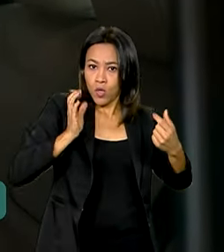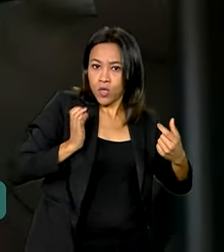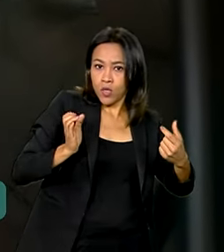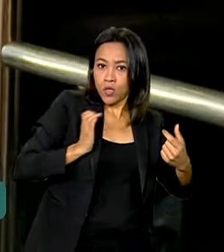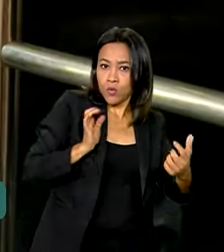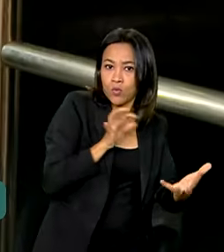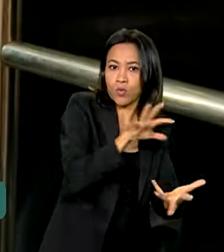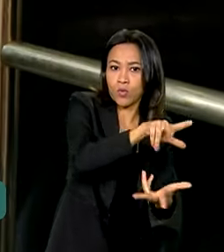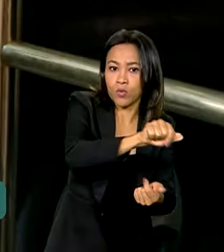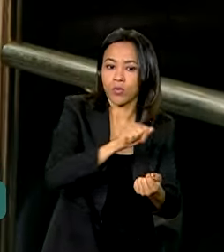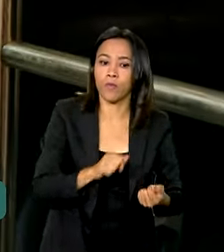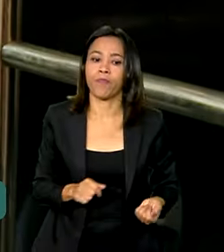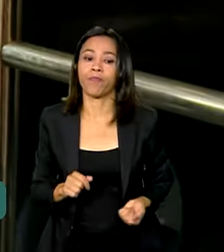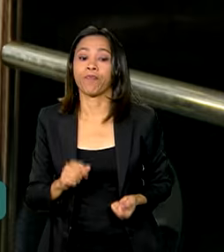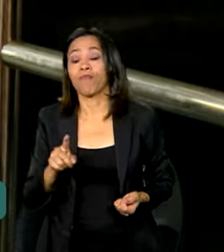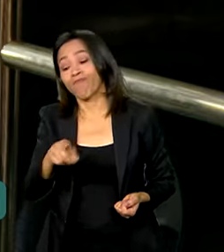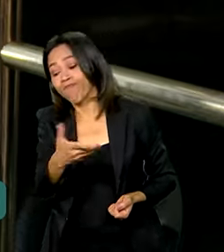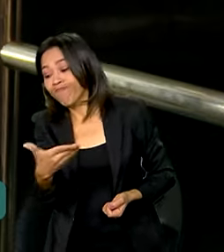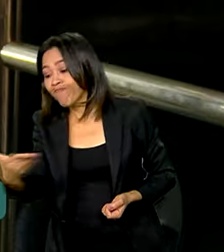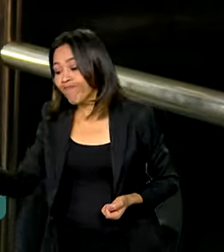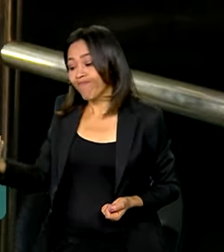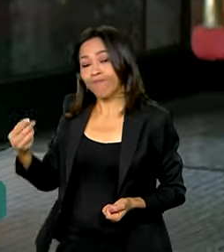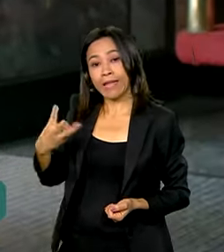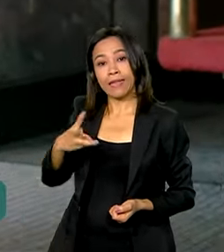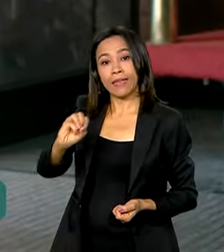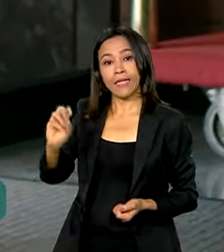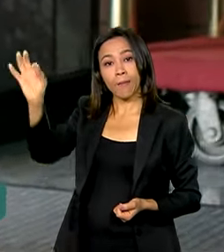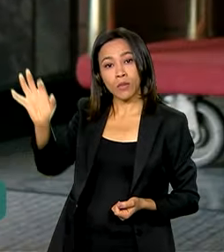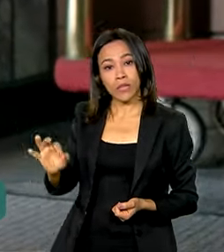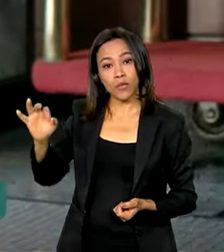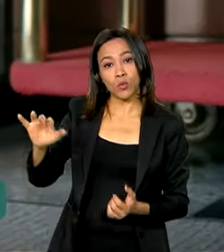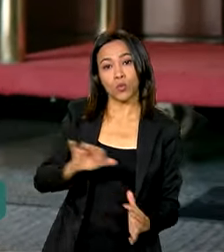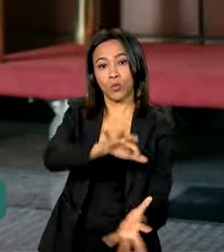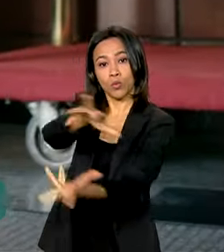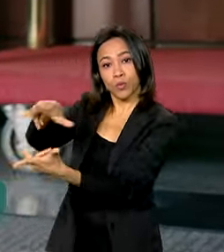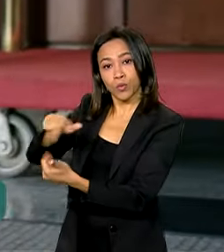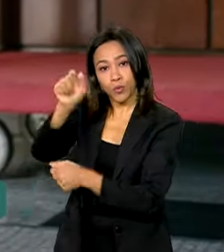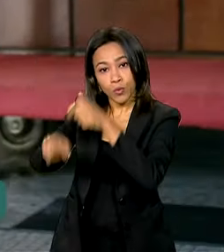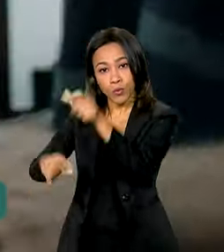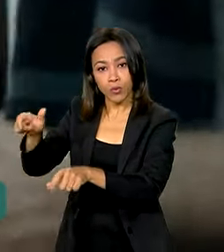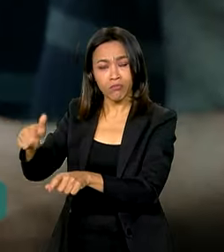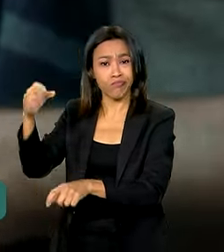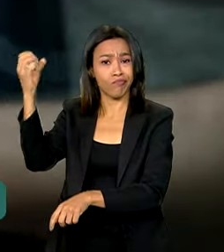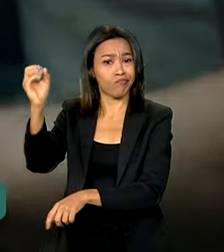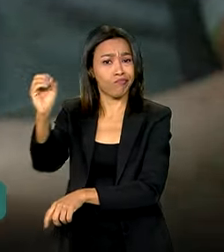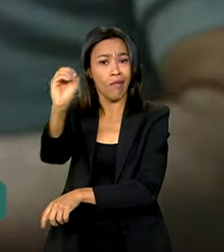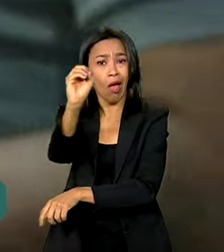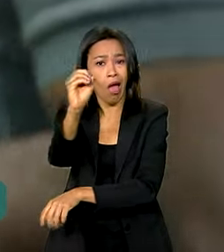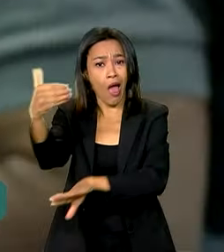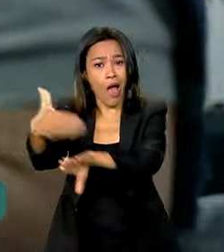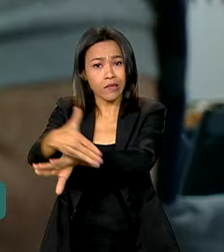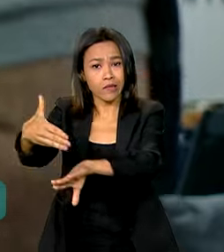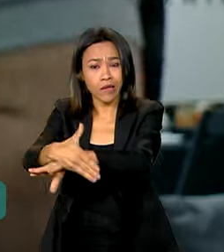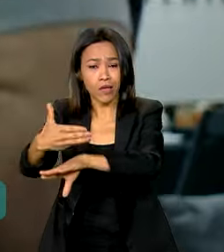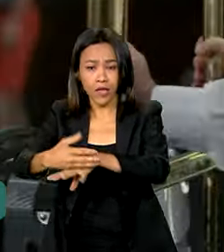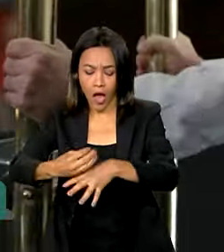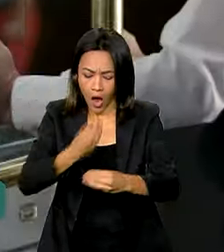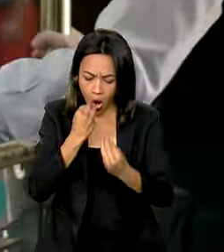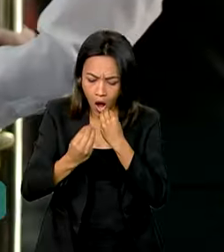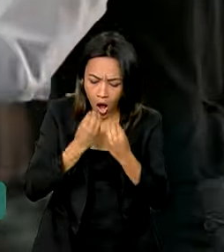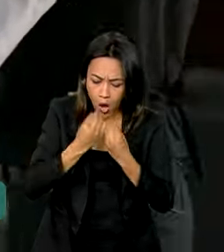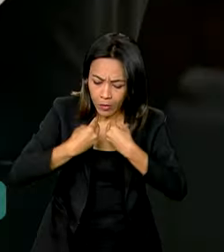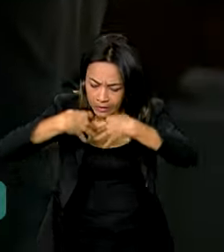Enquanto isso, cerca de 30% da população global sequer tem acesso a uma alimentação adequada.